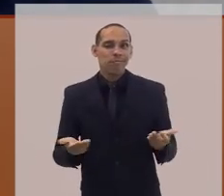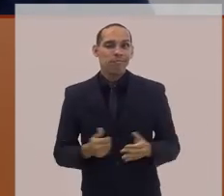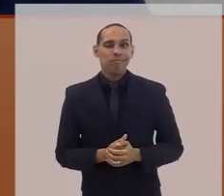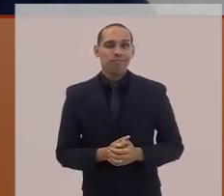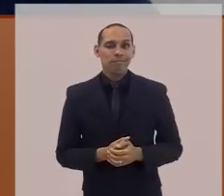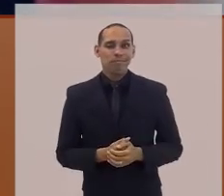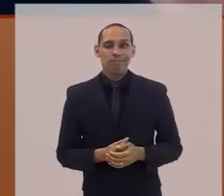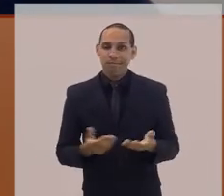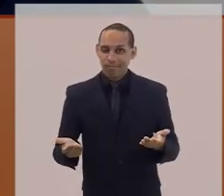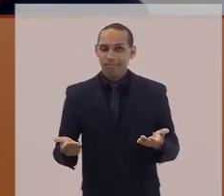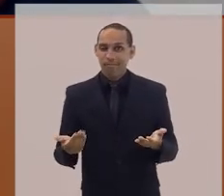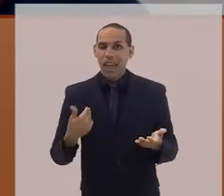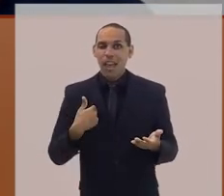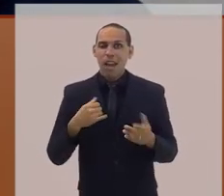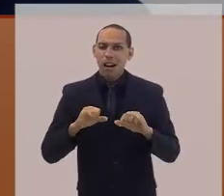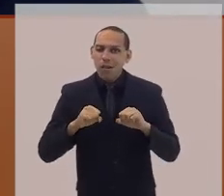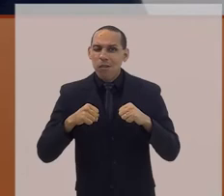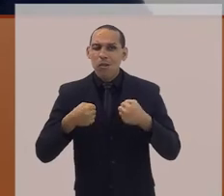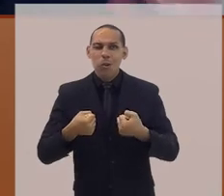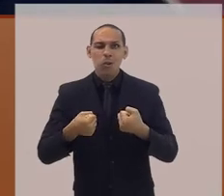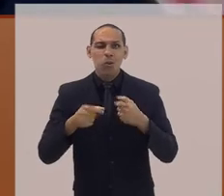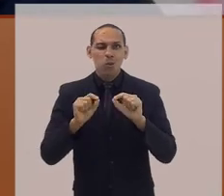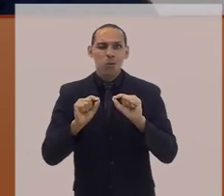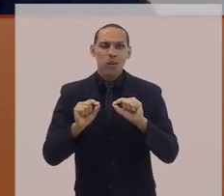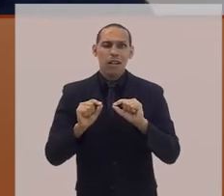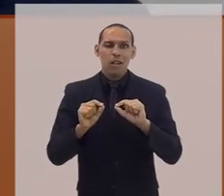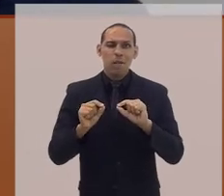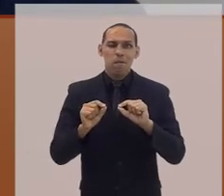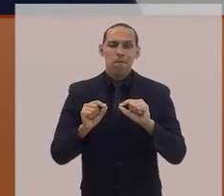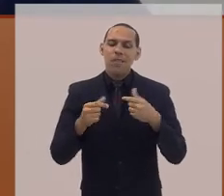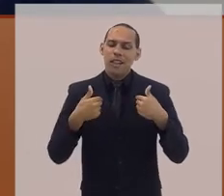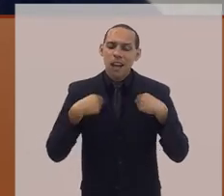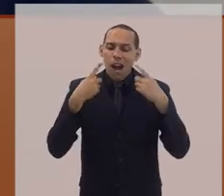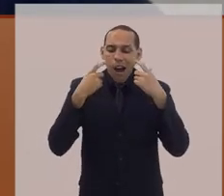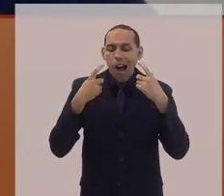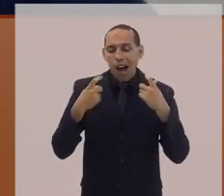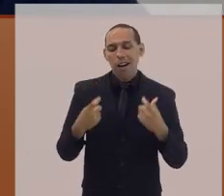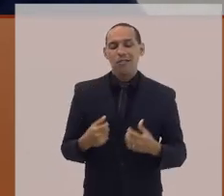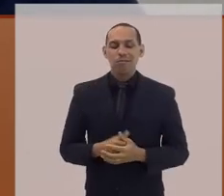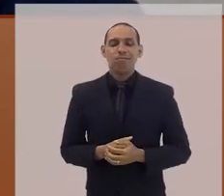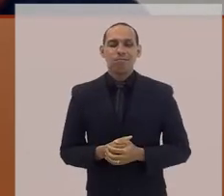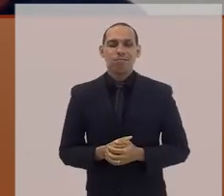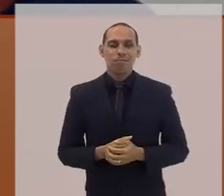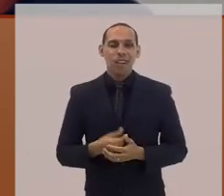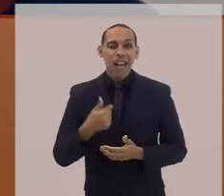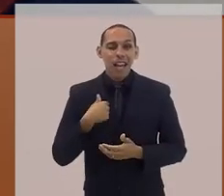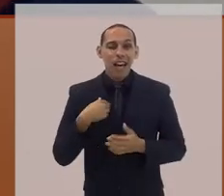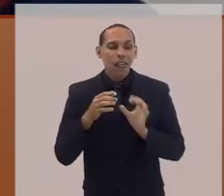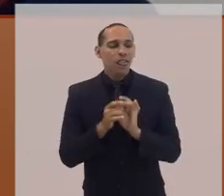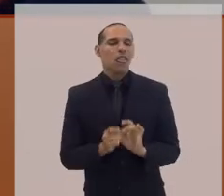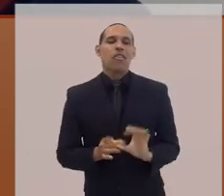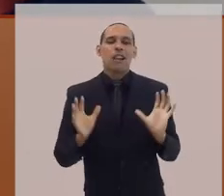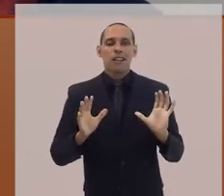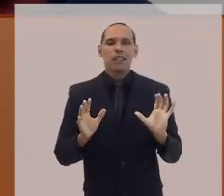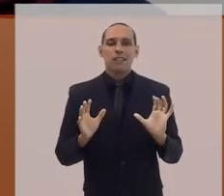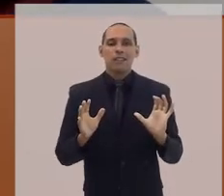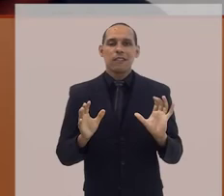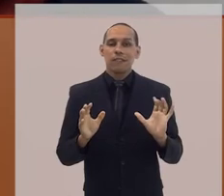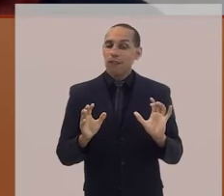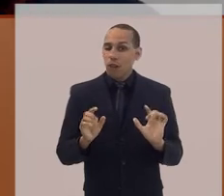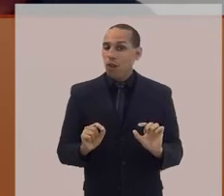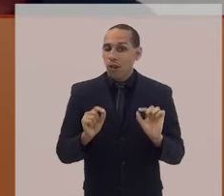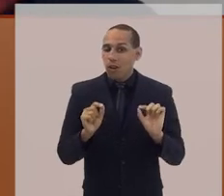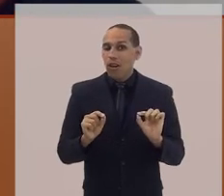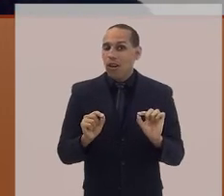última resposta. Eu chorei. Eu tive liberdade e segurança afetiva para chorar.